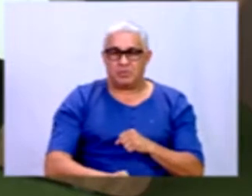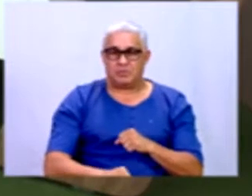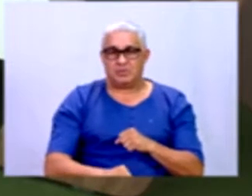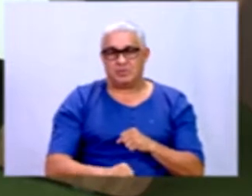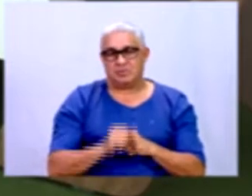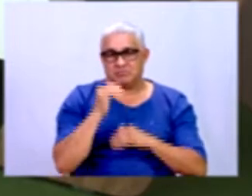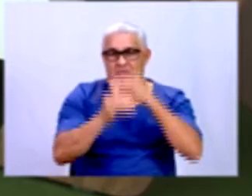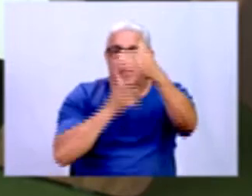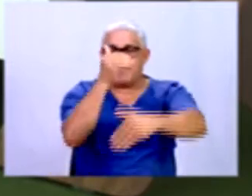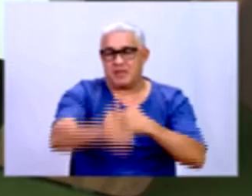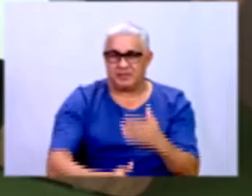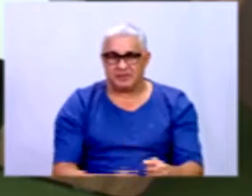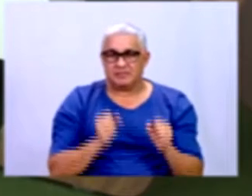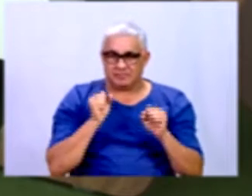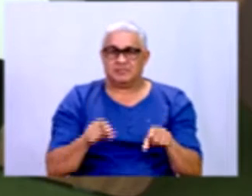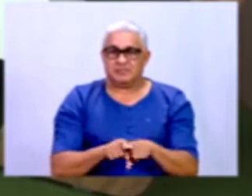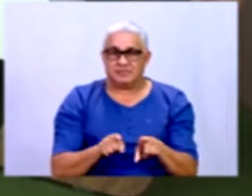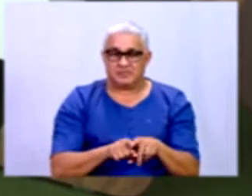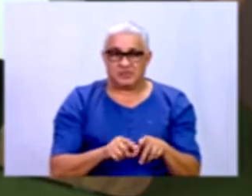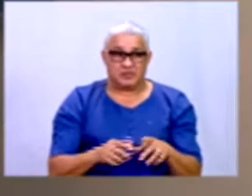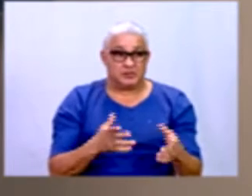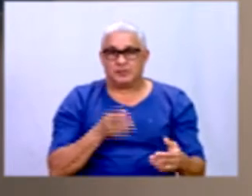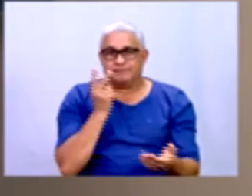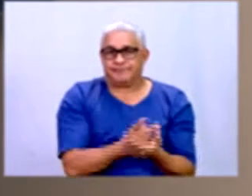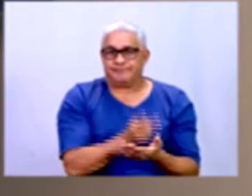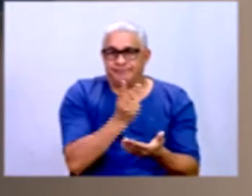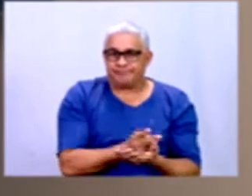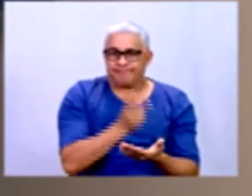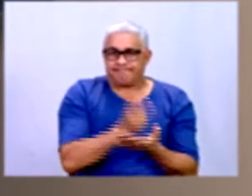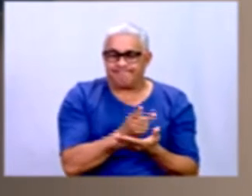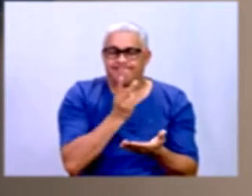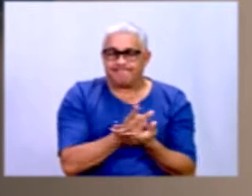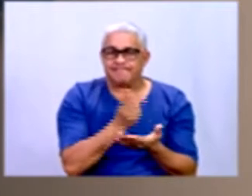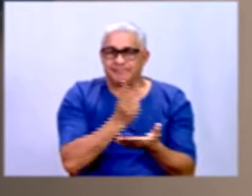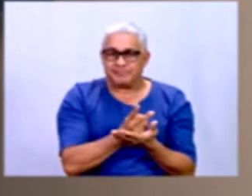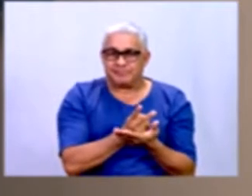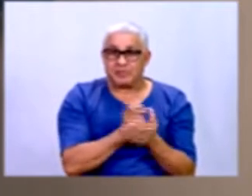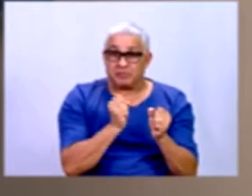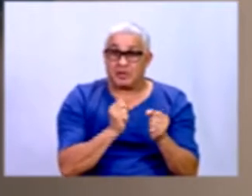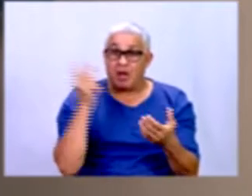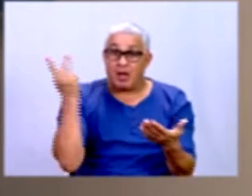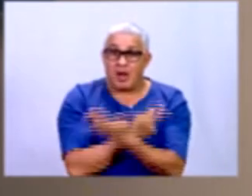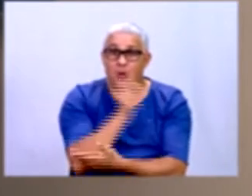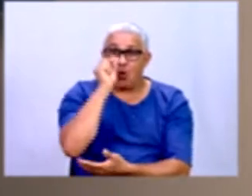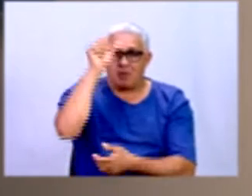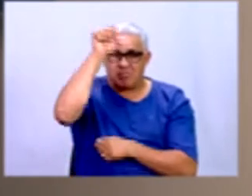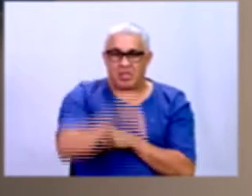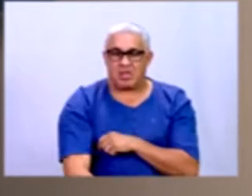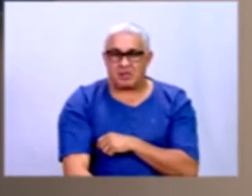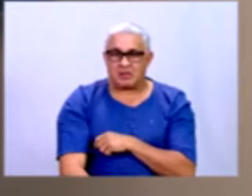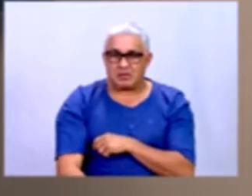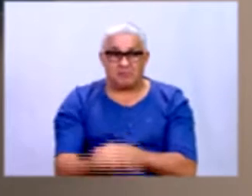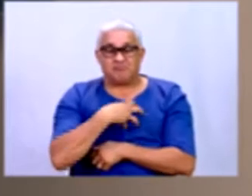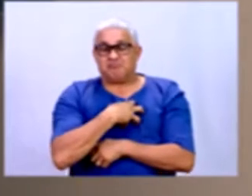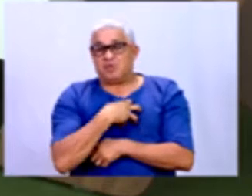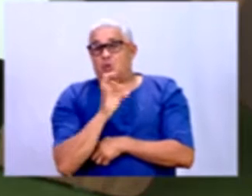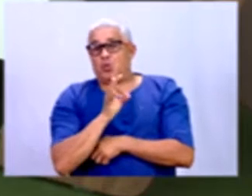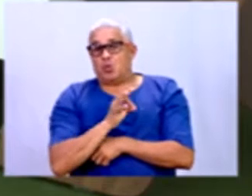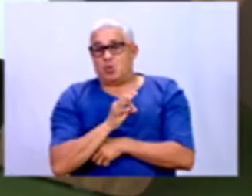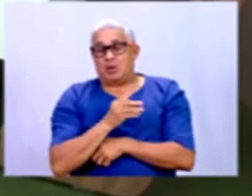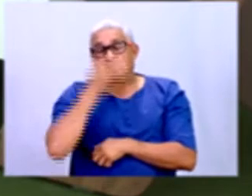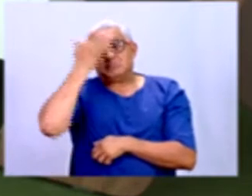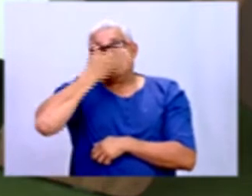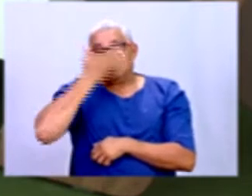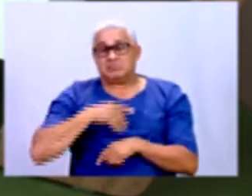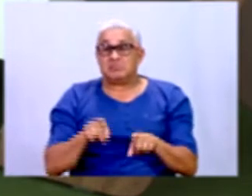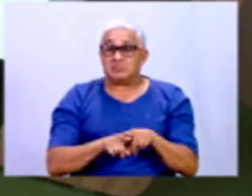Né? A gente pode criar tanto aquela rotina, aquela rotina, que a gente pode piorar o processo sem notar muitas vezes. E é muito comum também, professor,